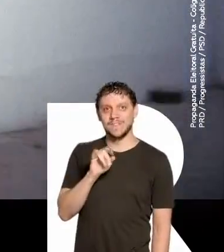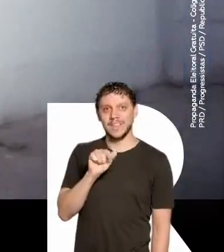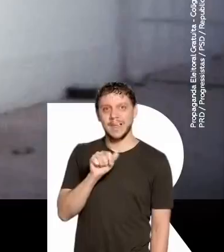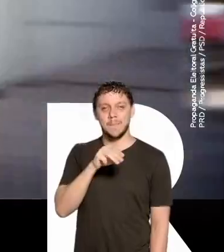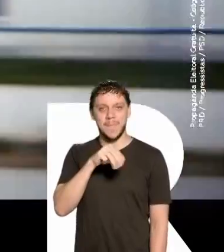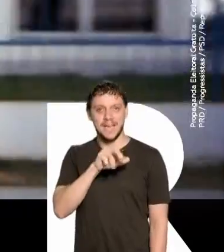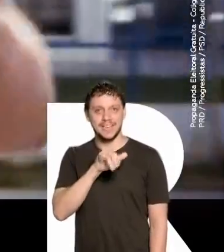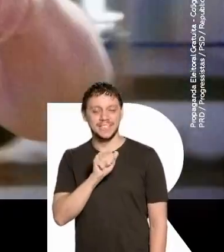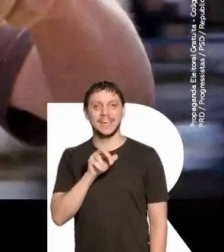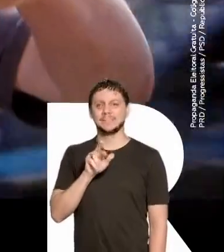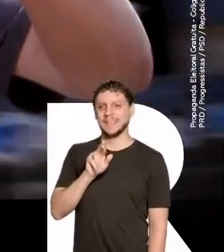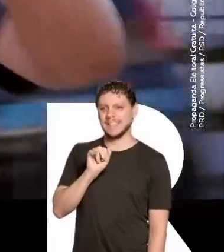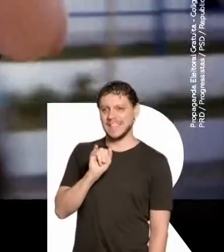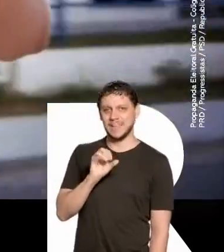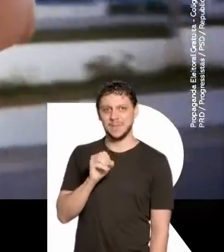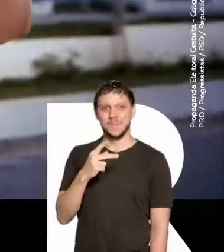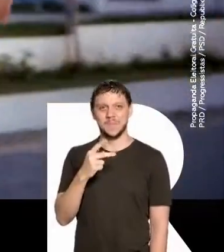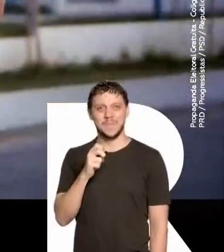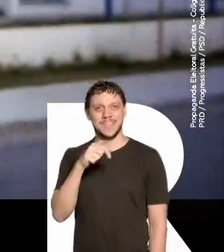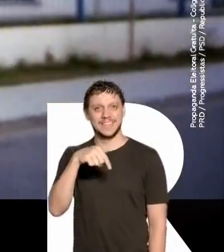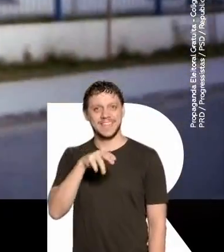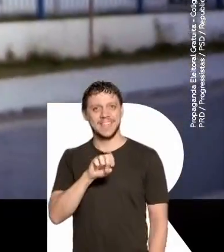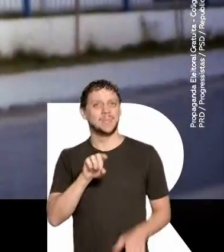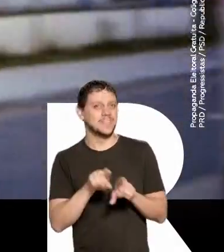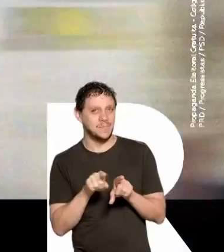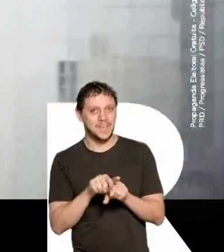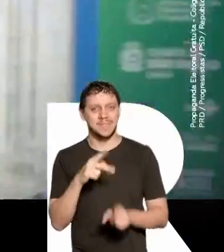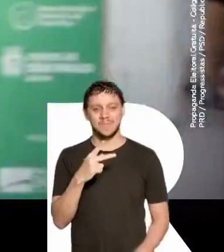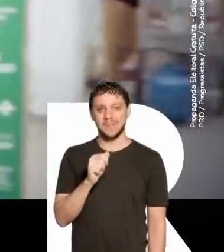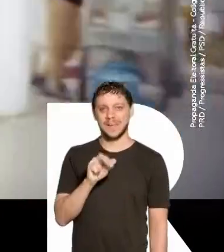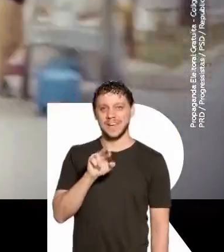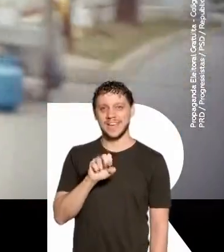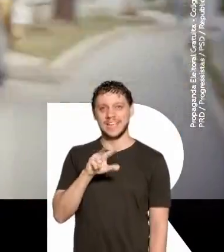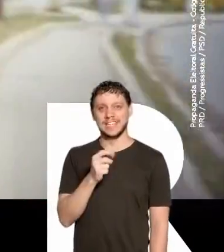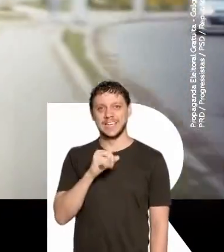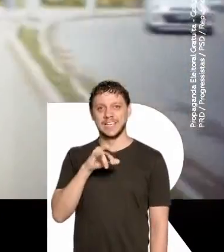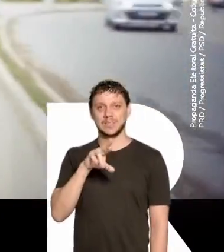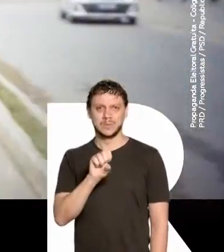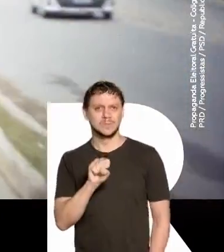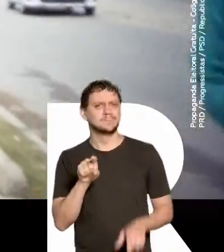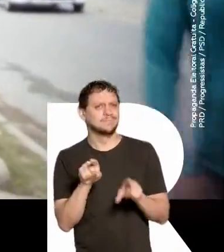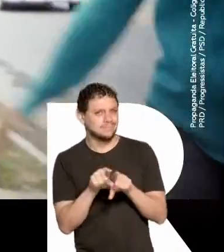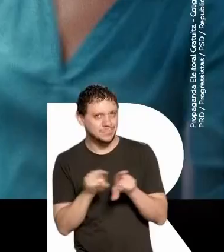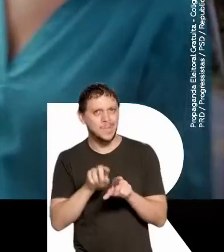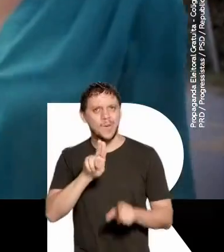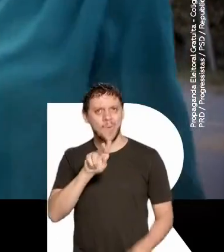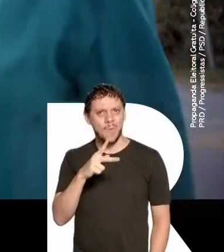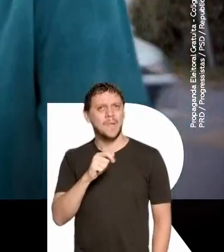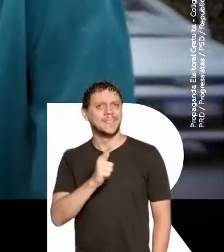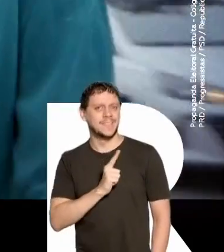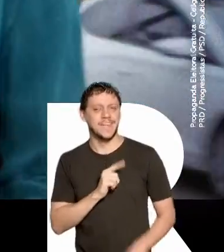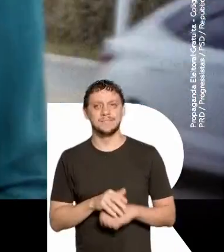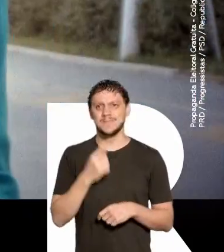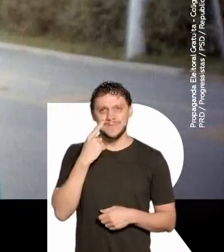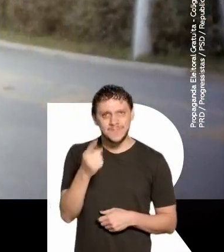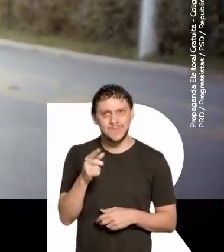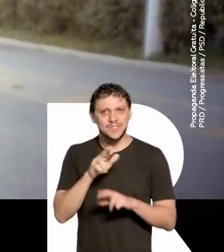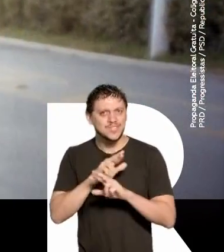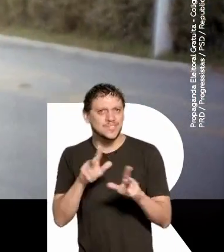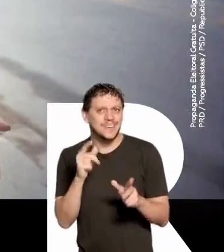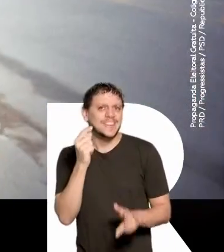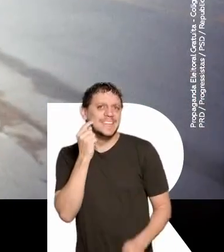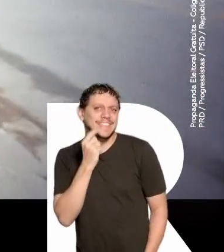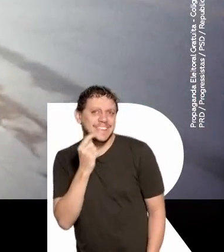vida, Maria! É isso, Rio Pequeno também tem! Palheireiros também tem UFAs. Viu só? Essa é a